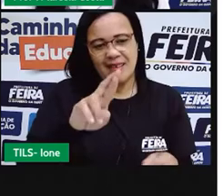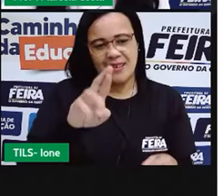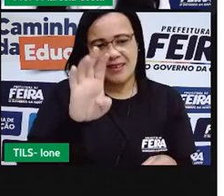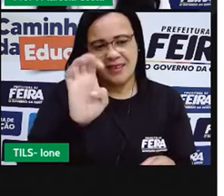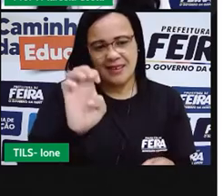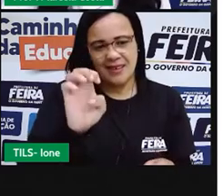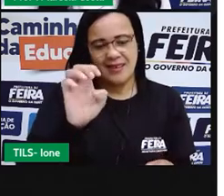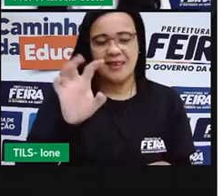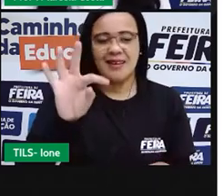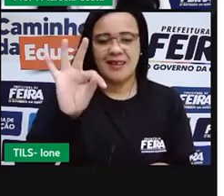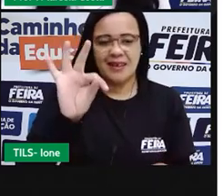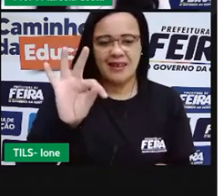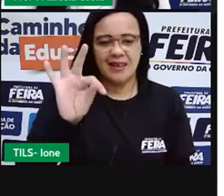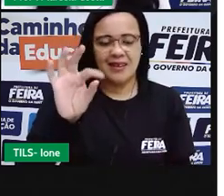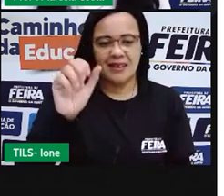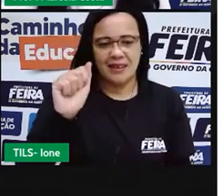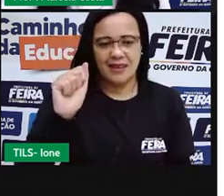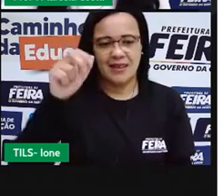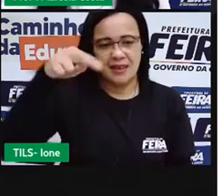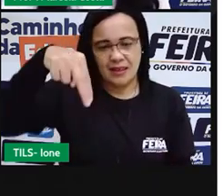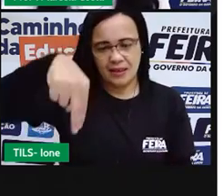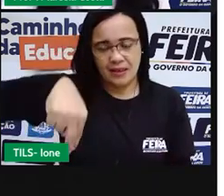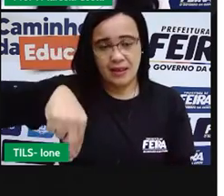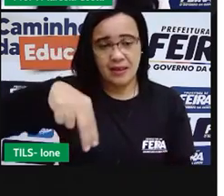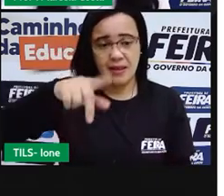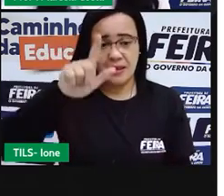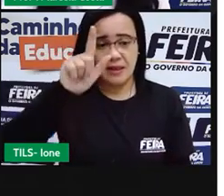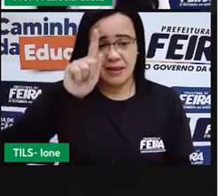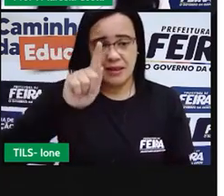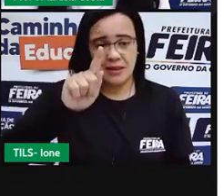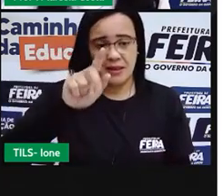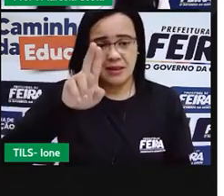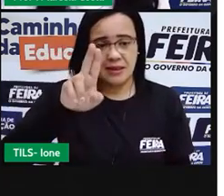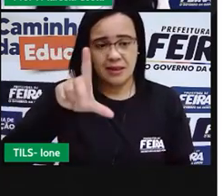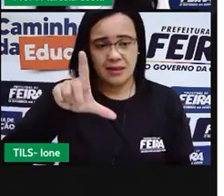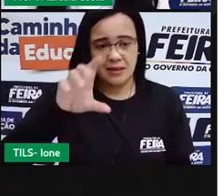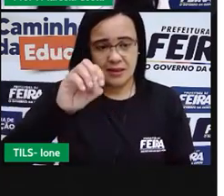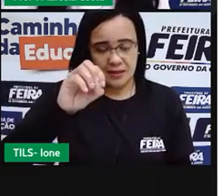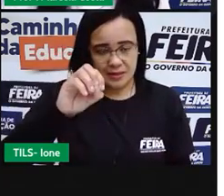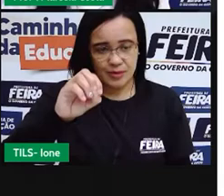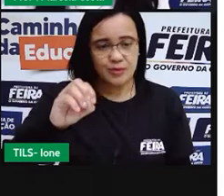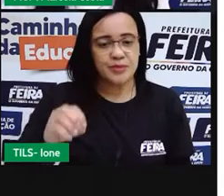elas têm um formato retangular e